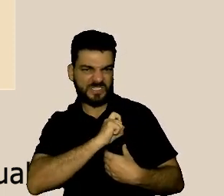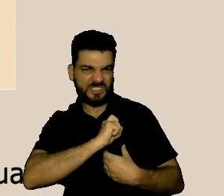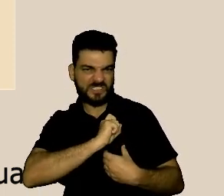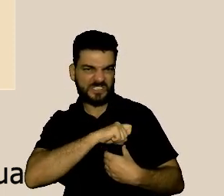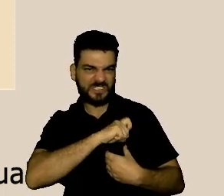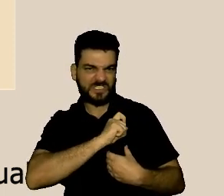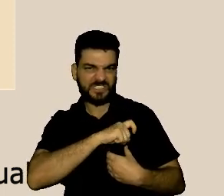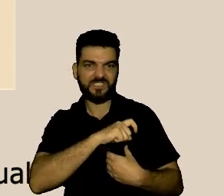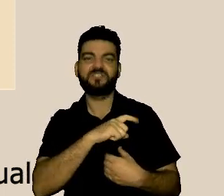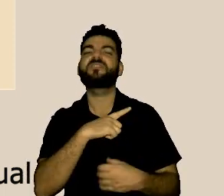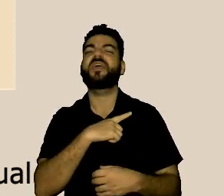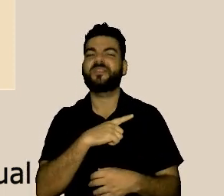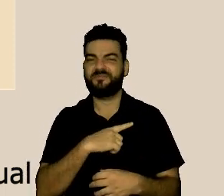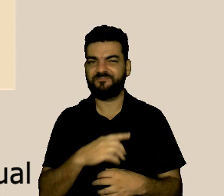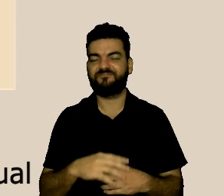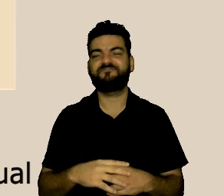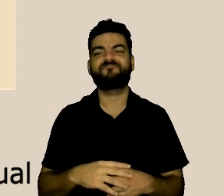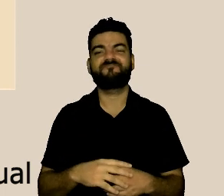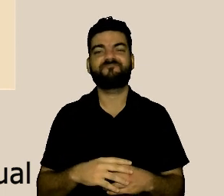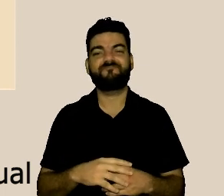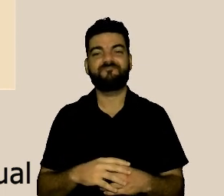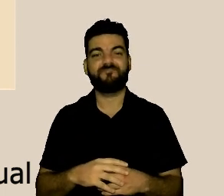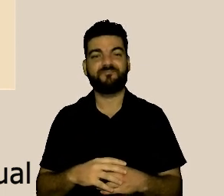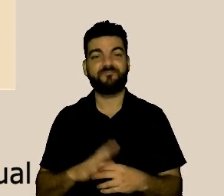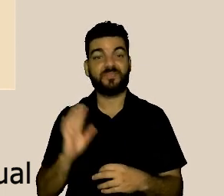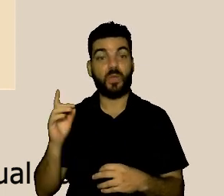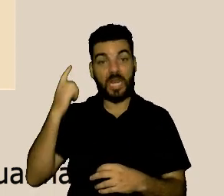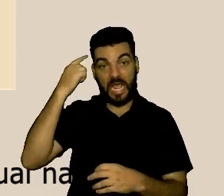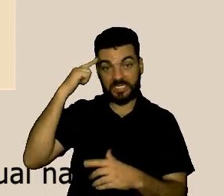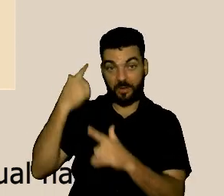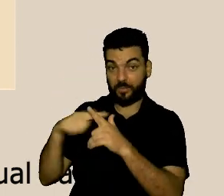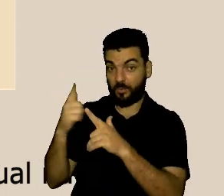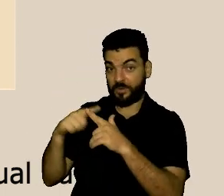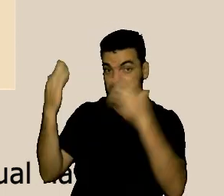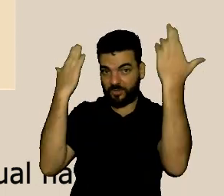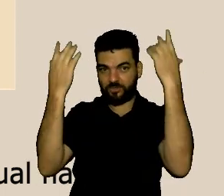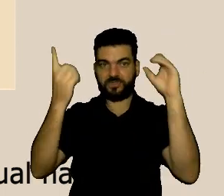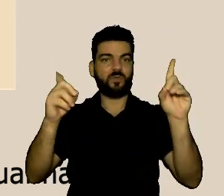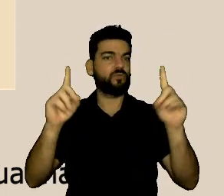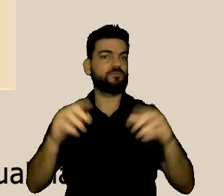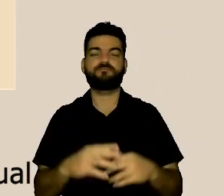muito grande. Então, ela não vê que aí existe um problema psiquiátrico.